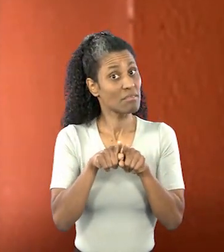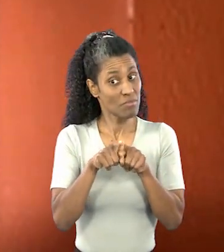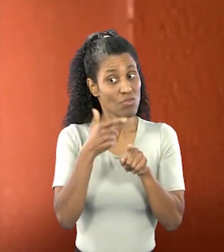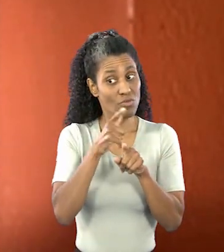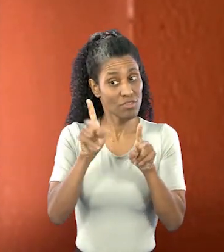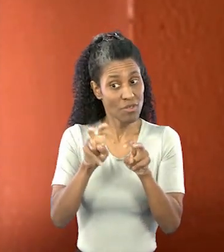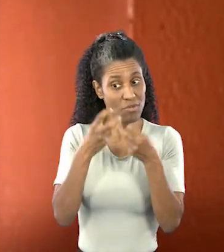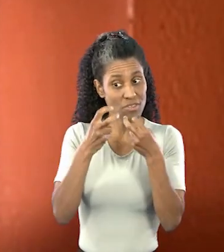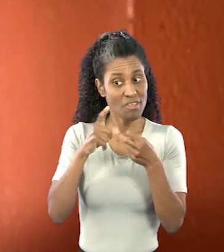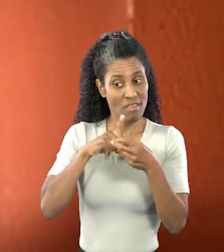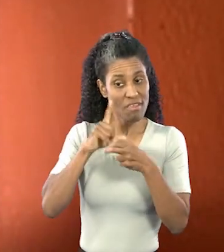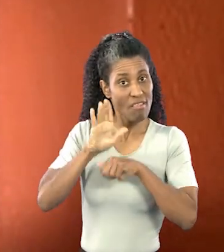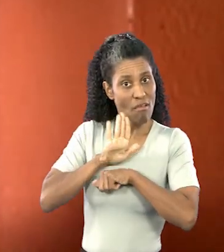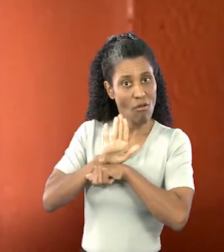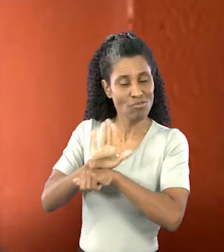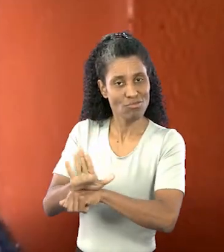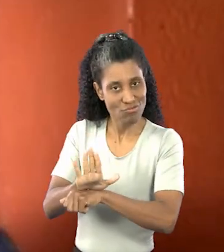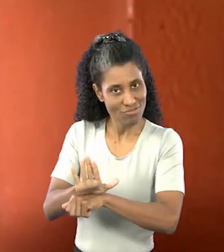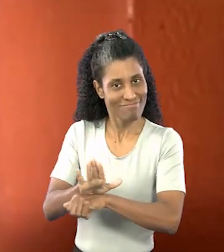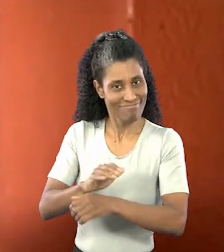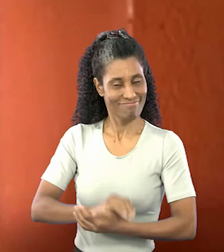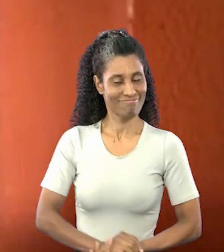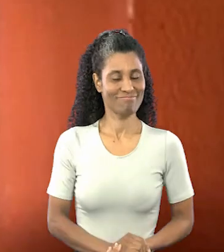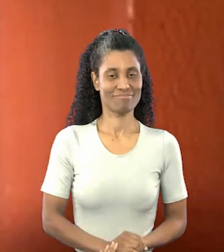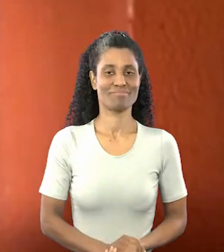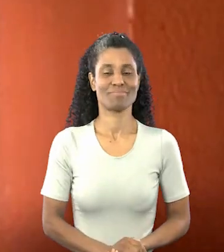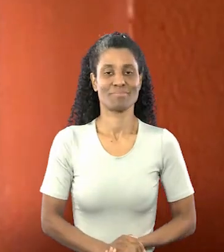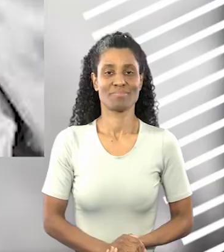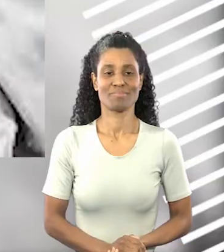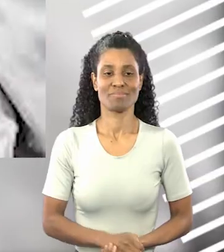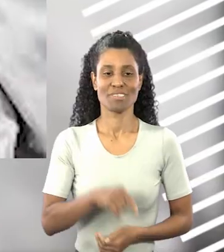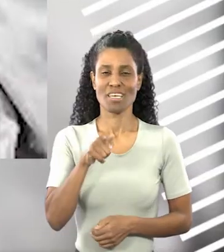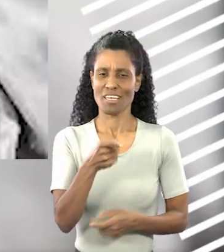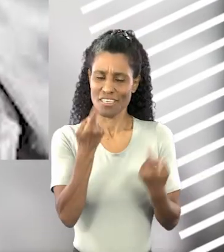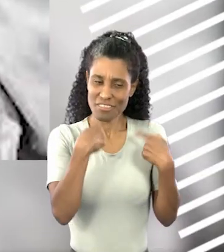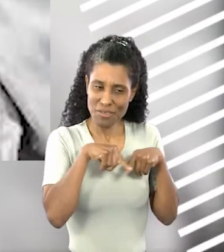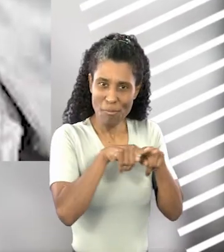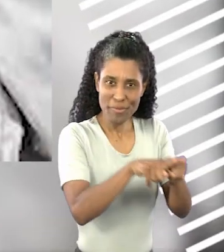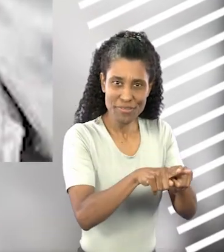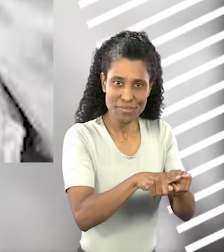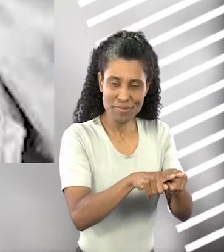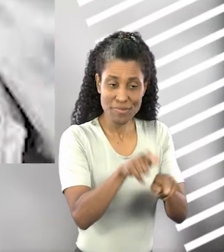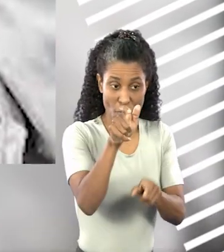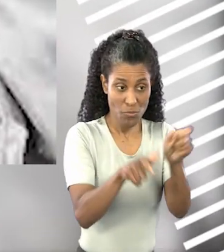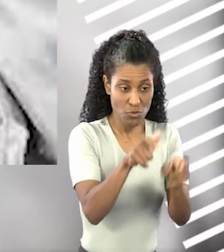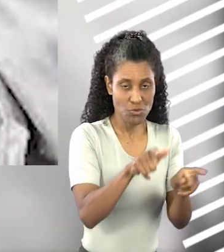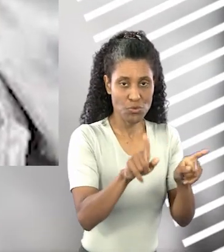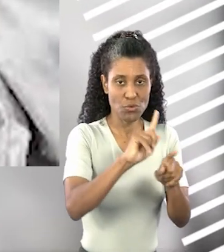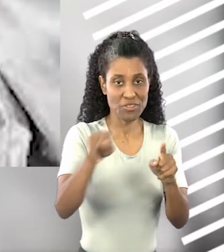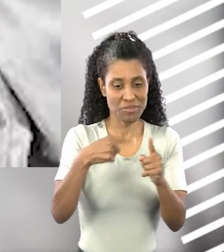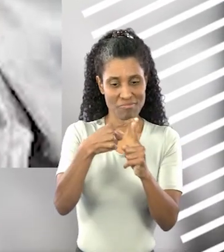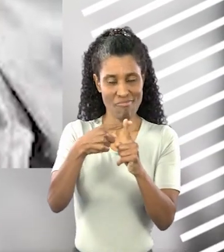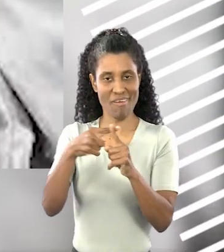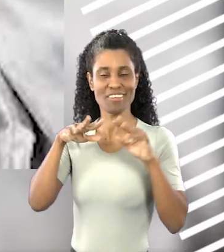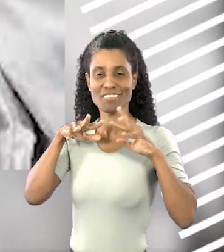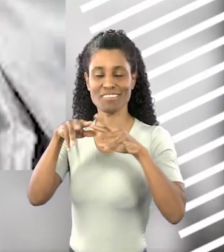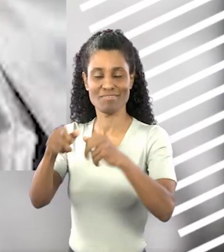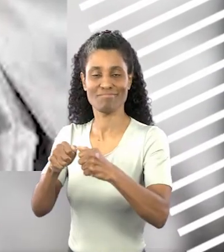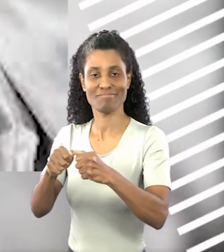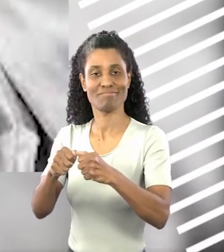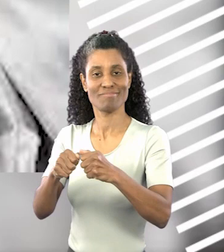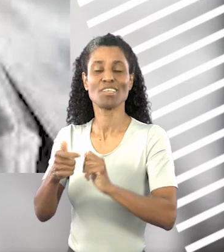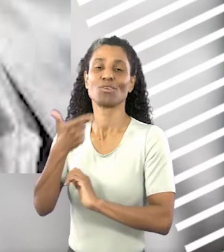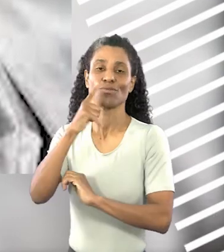ansiedade, também se percebe auxílio nesse sentido. Essa parceria entre pessoas e